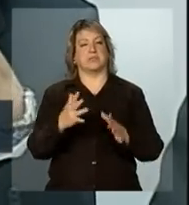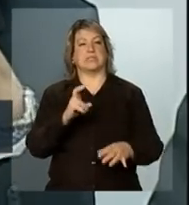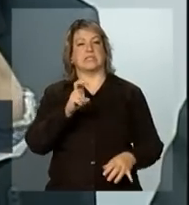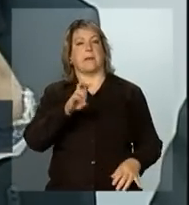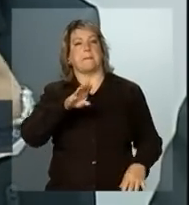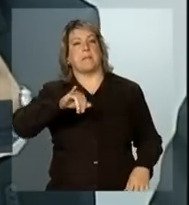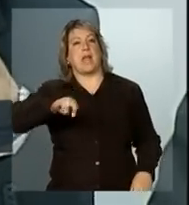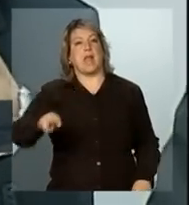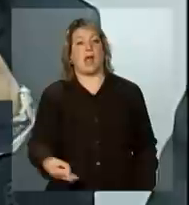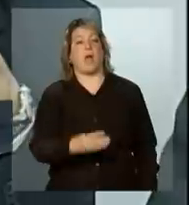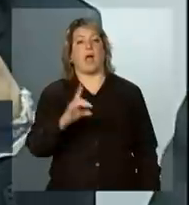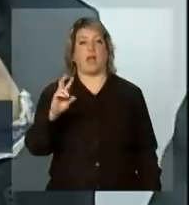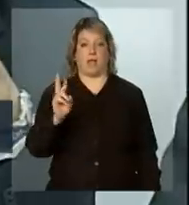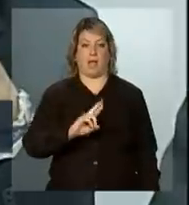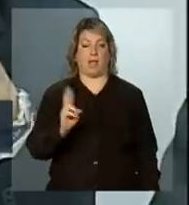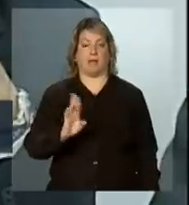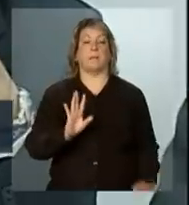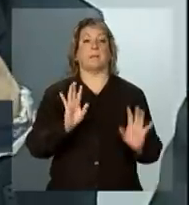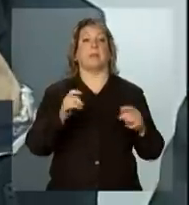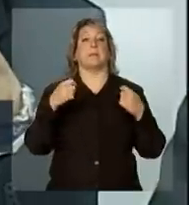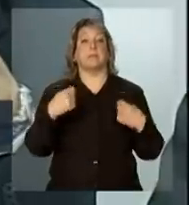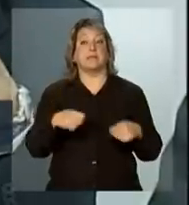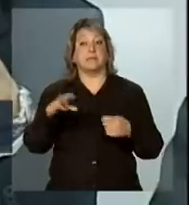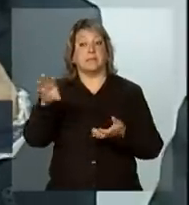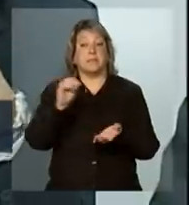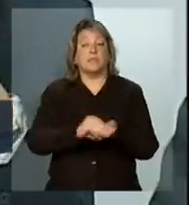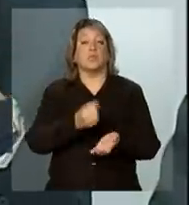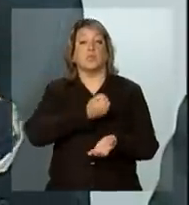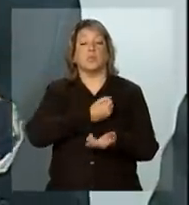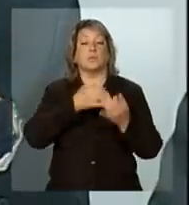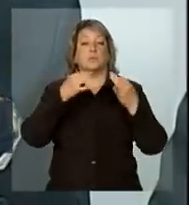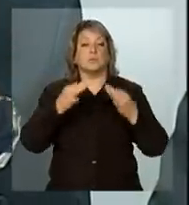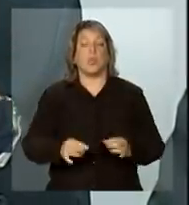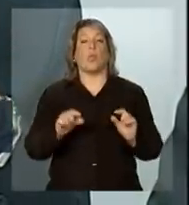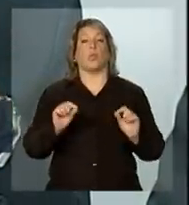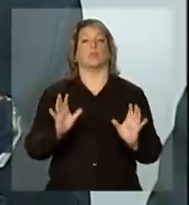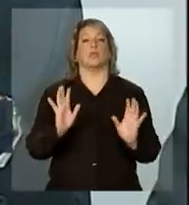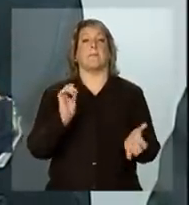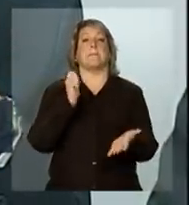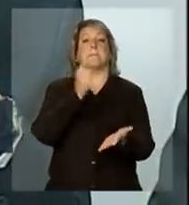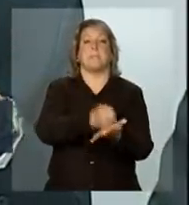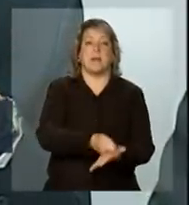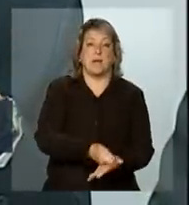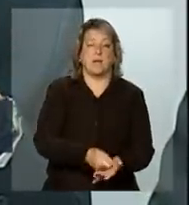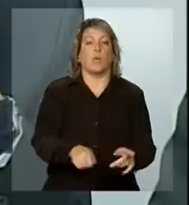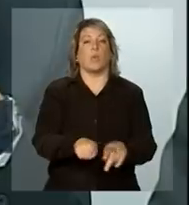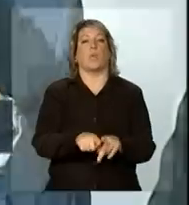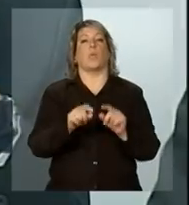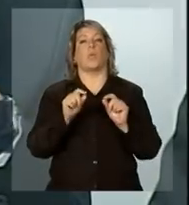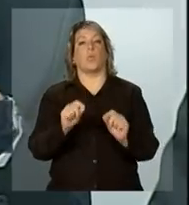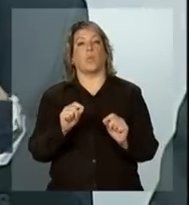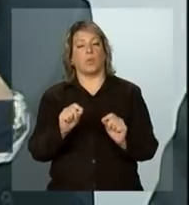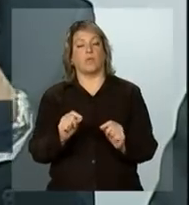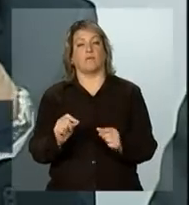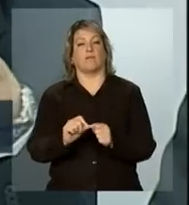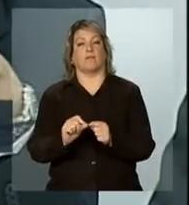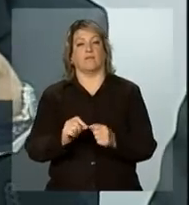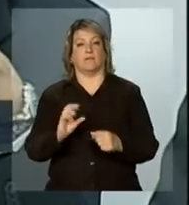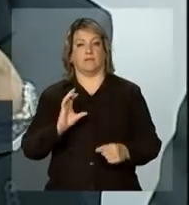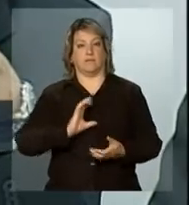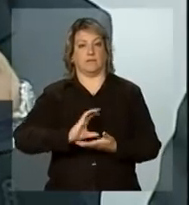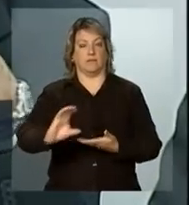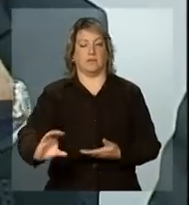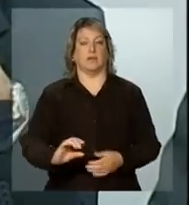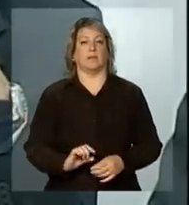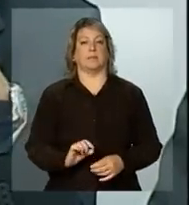bilhões de reais e a gente precisa então pegar o número correto daquilo que já foi pago e daquilo que já foi empenhado. Mas eu lhe